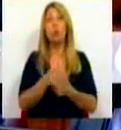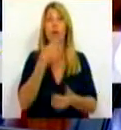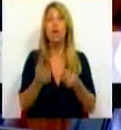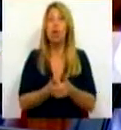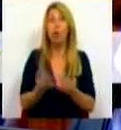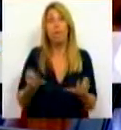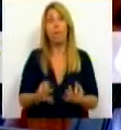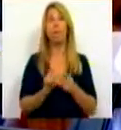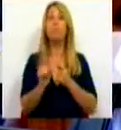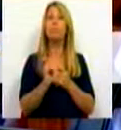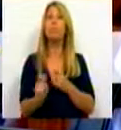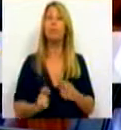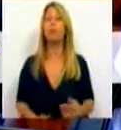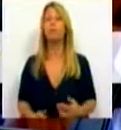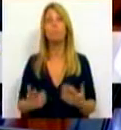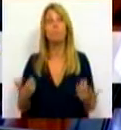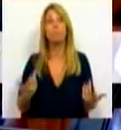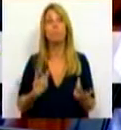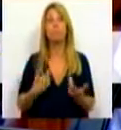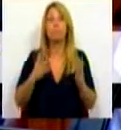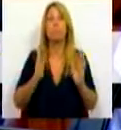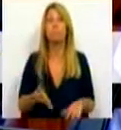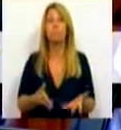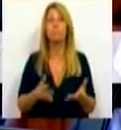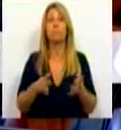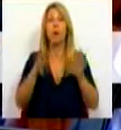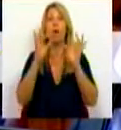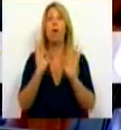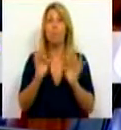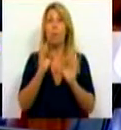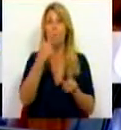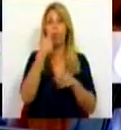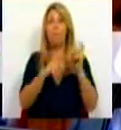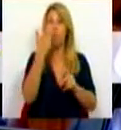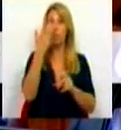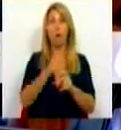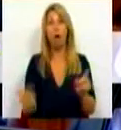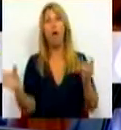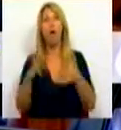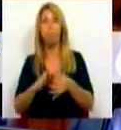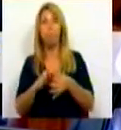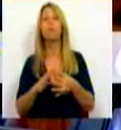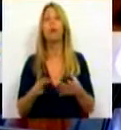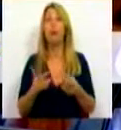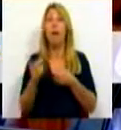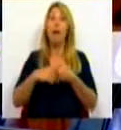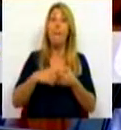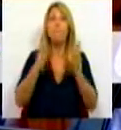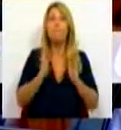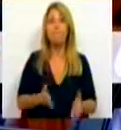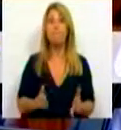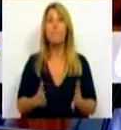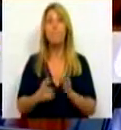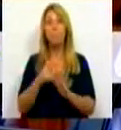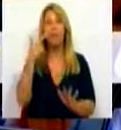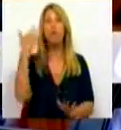prestação que requer a adesão dos próprios pensionistas ou dos próprios idosos. Portanto, tem que ser ativada pelos